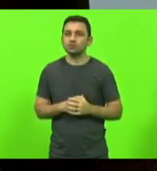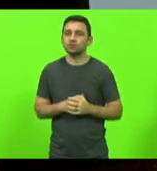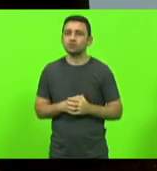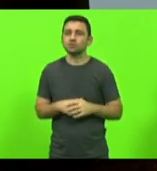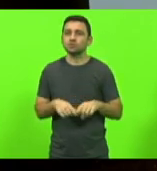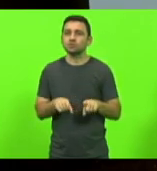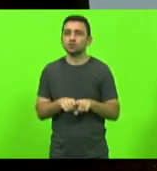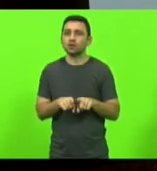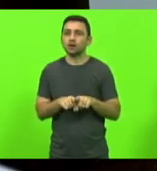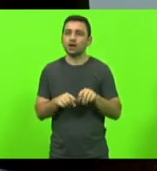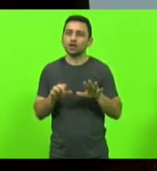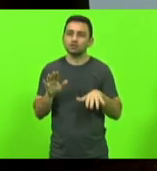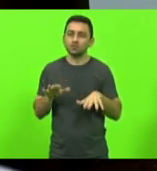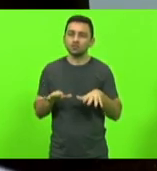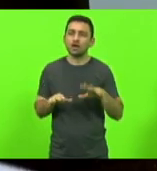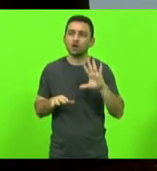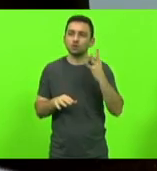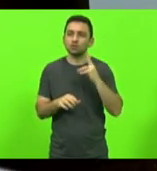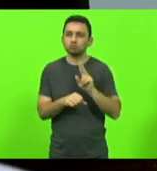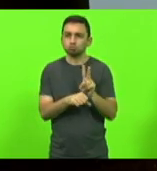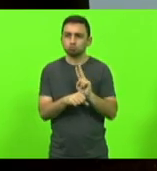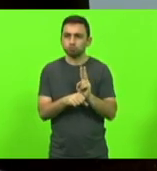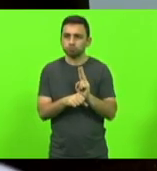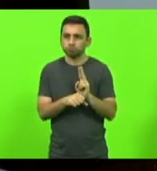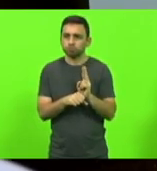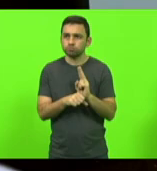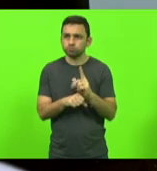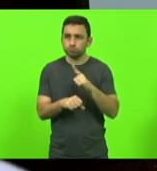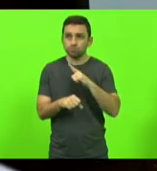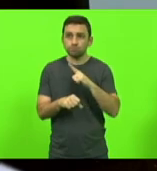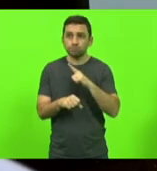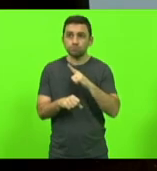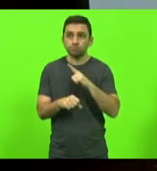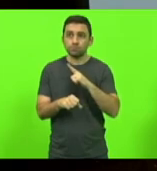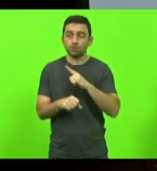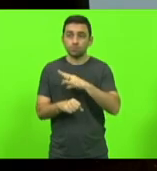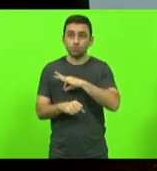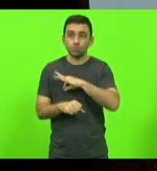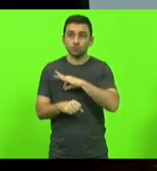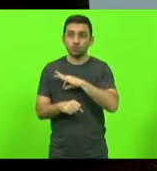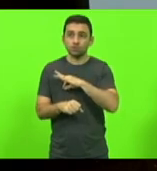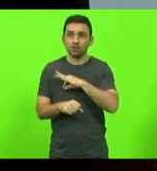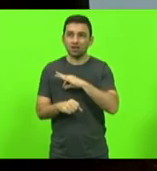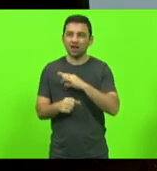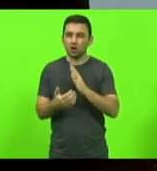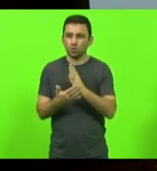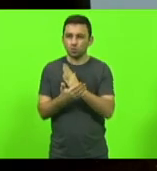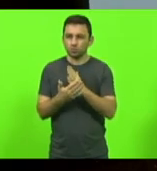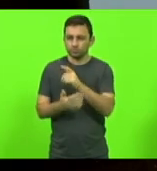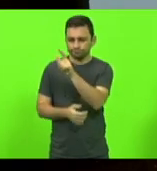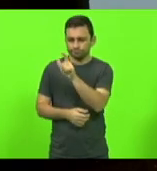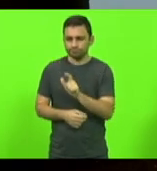com medidas protetivas, quando o agressor é obrigado,